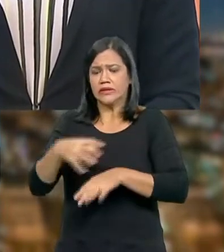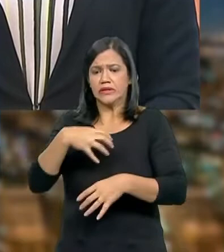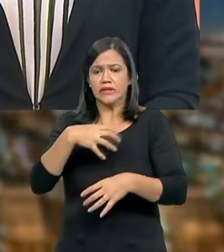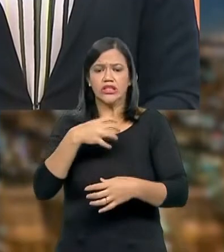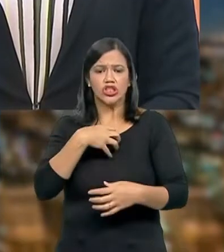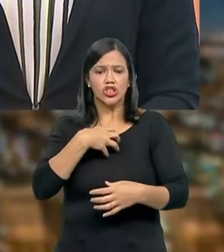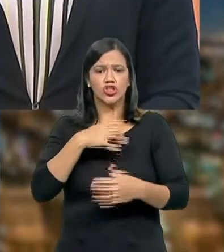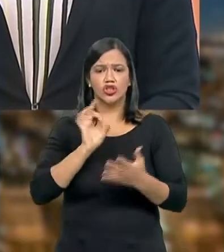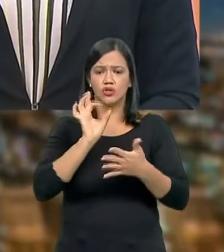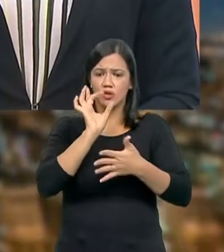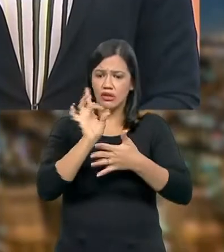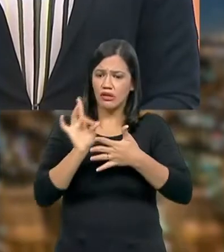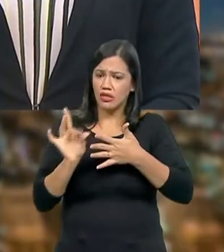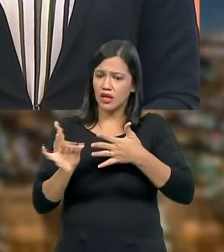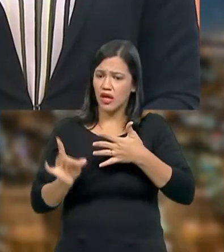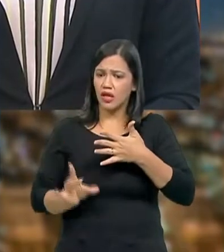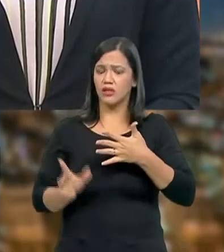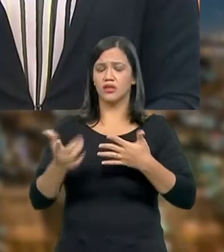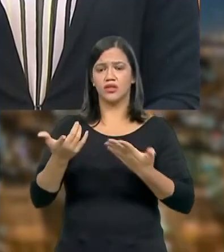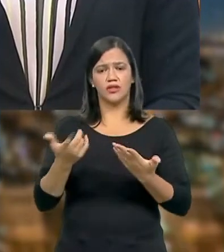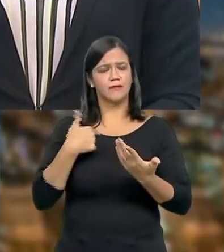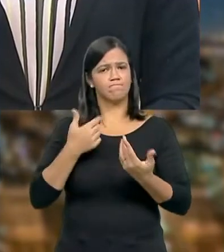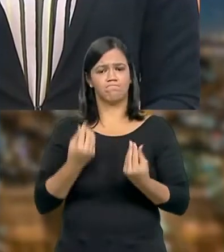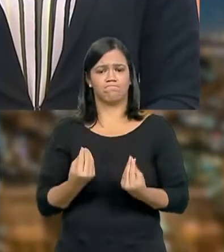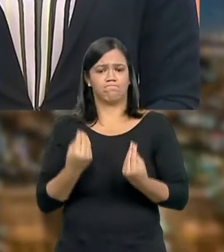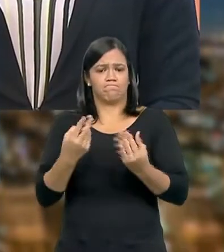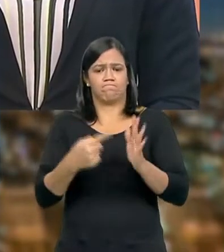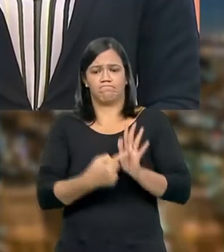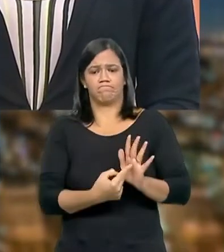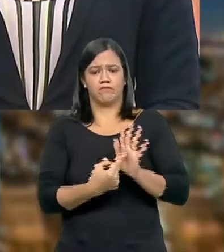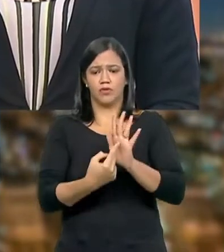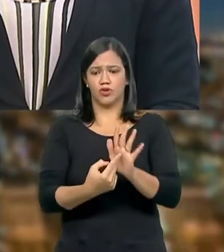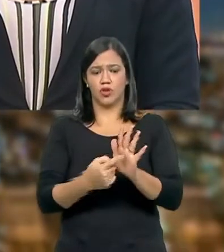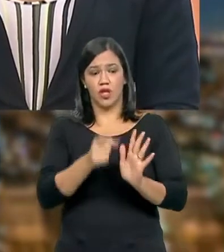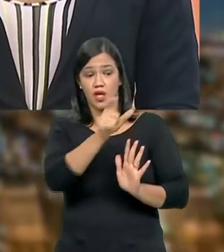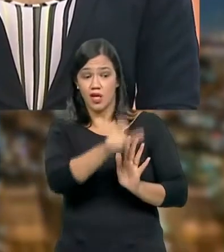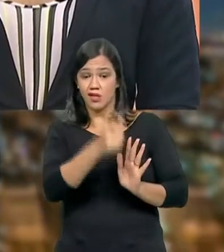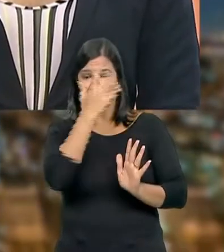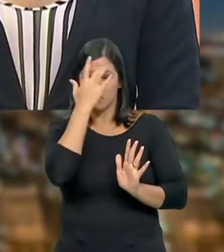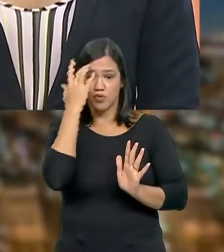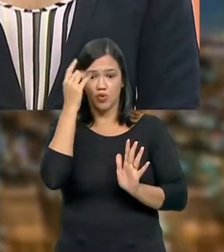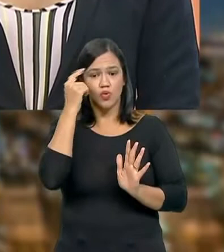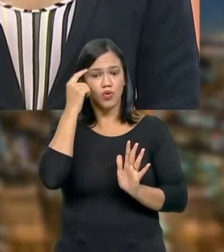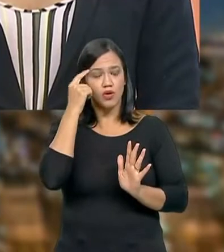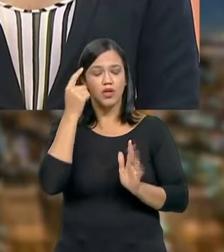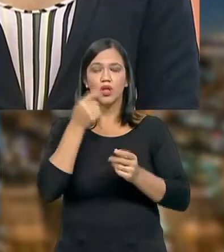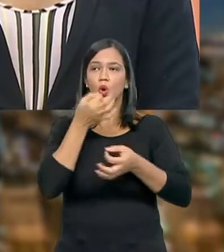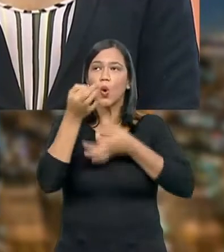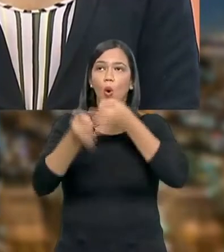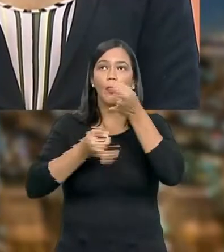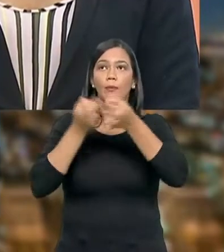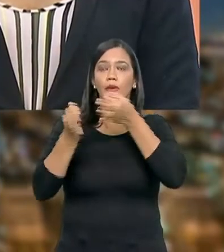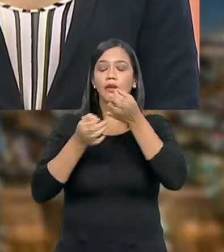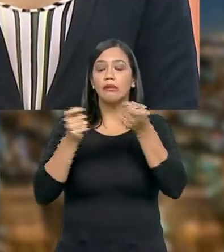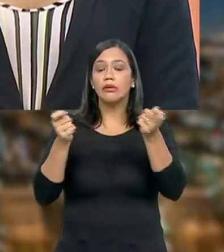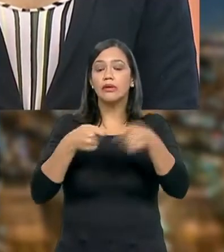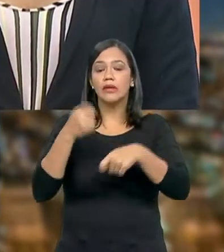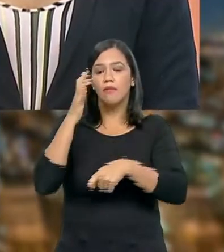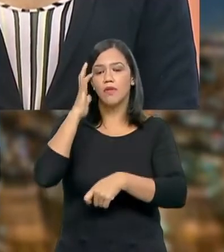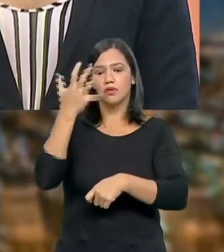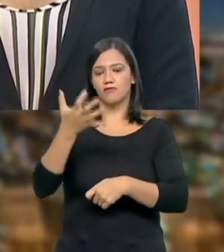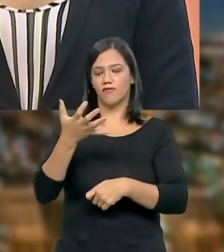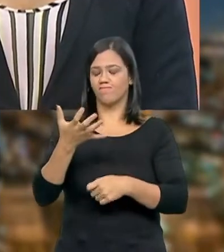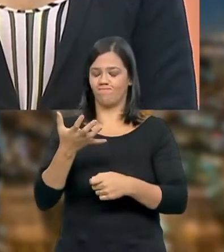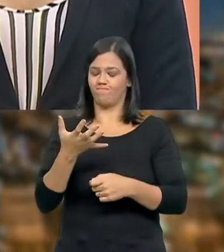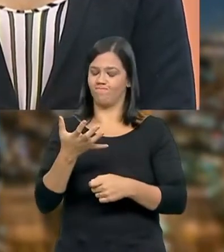cercado de detalhes que não são oferecidos àquela pessoa que tem a solução mágica para o problema.